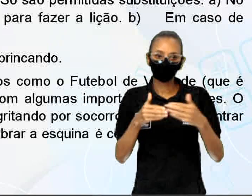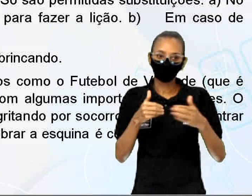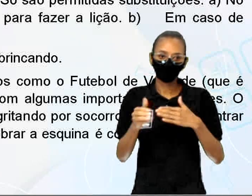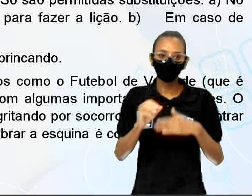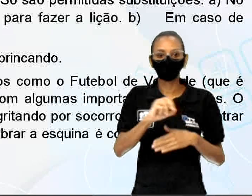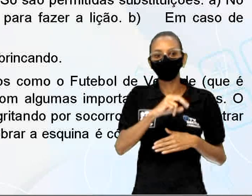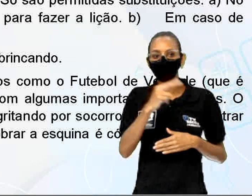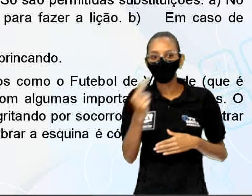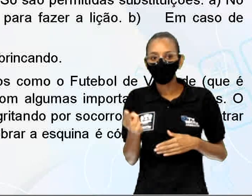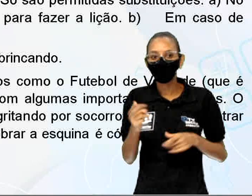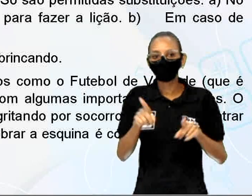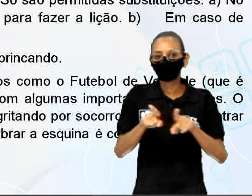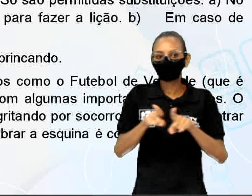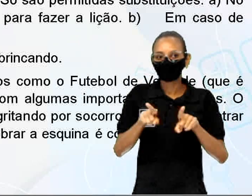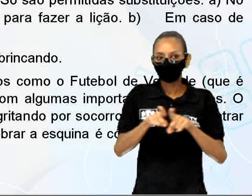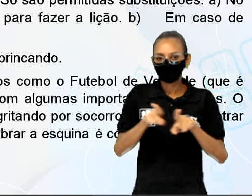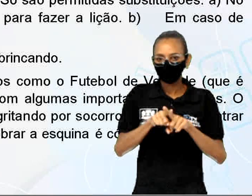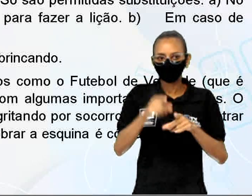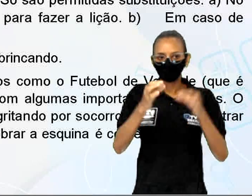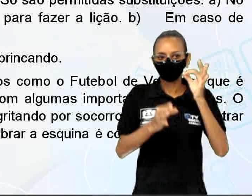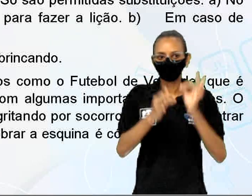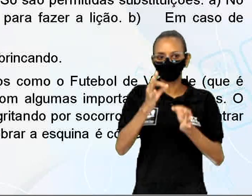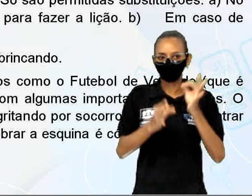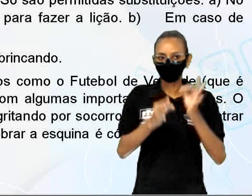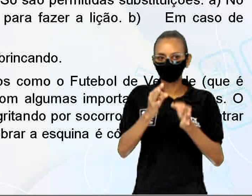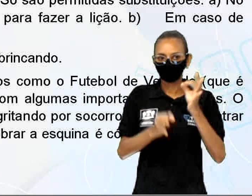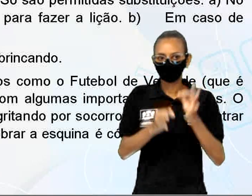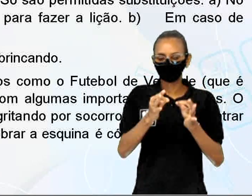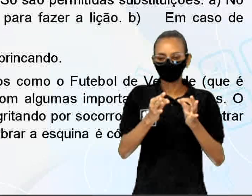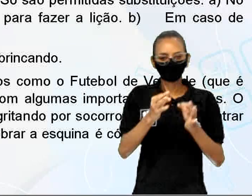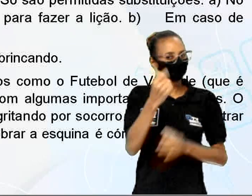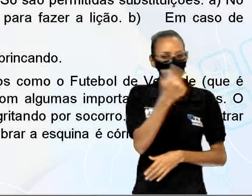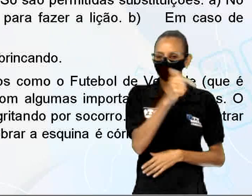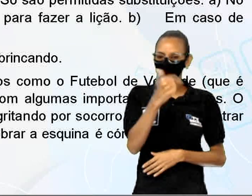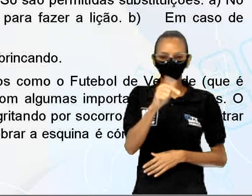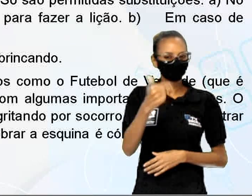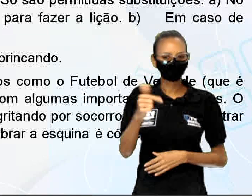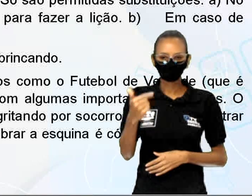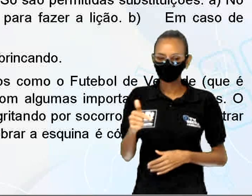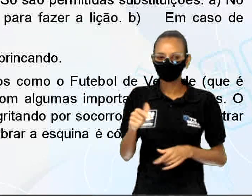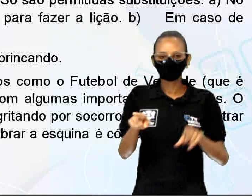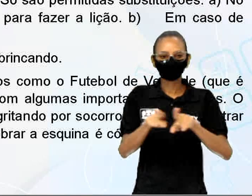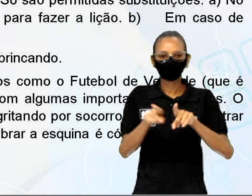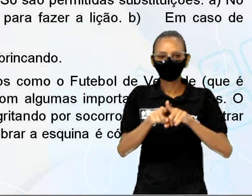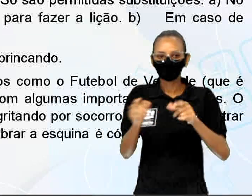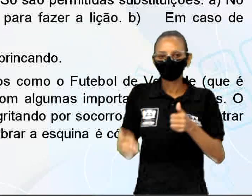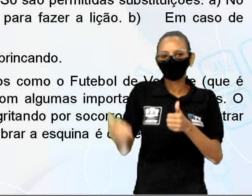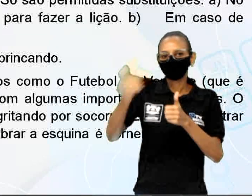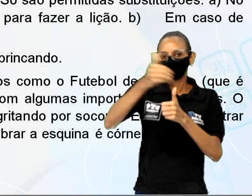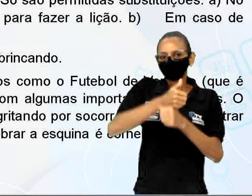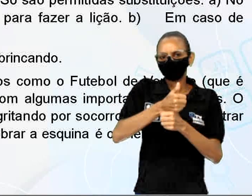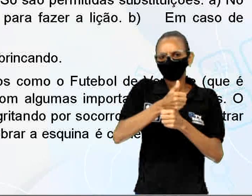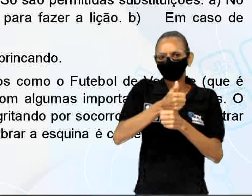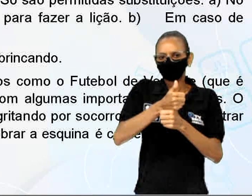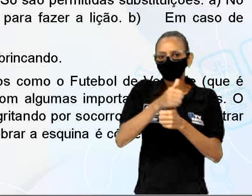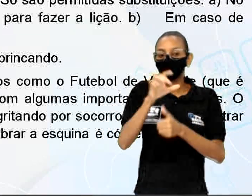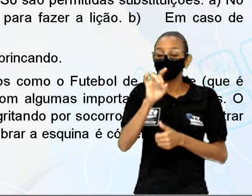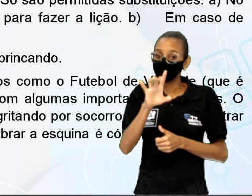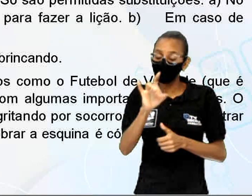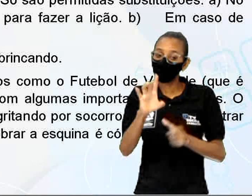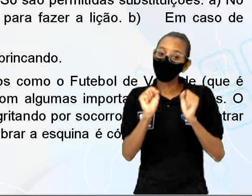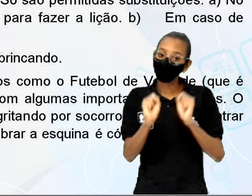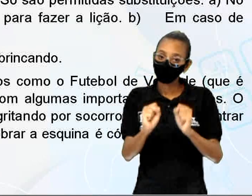polícia. Do juiz Não tem juiz. Das substituições Só são permitidas